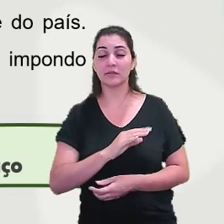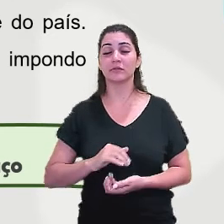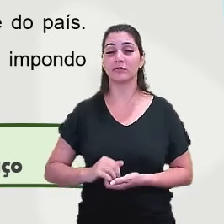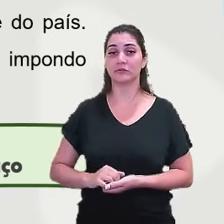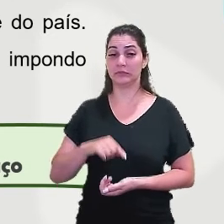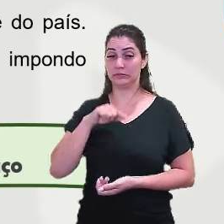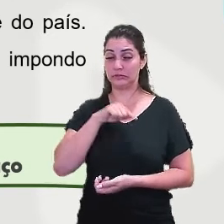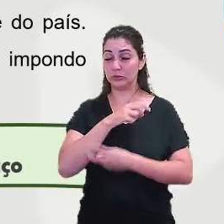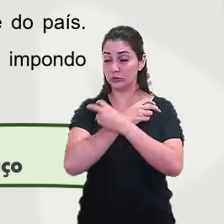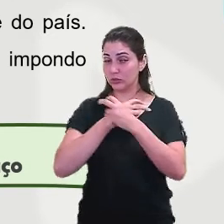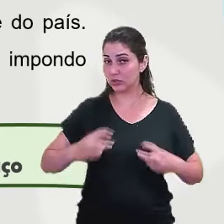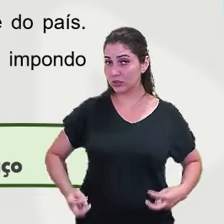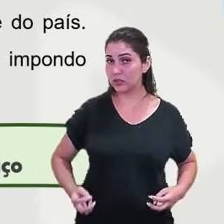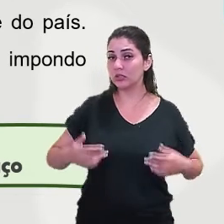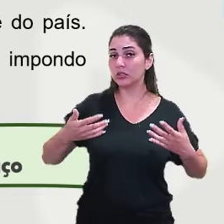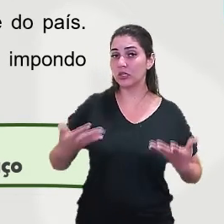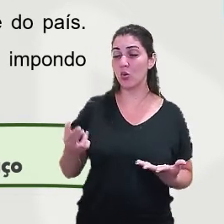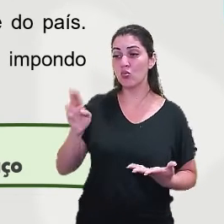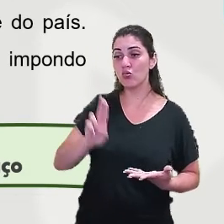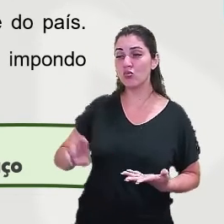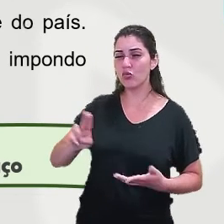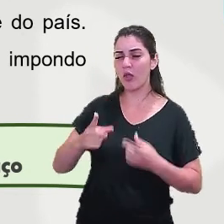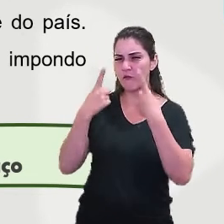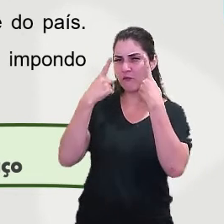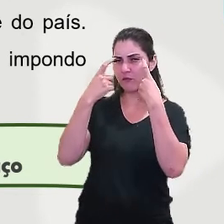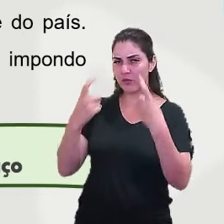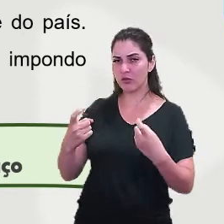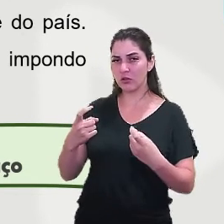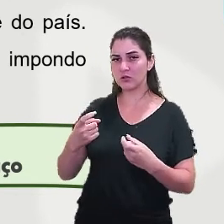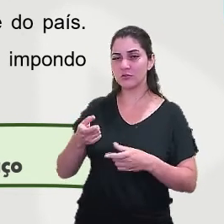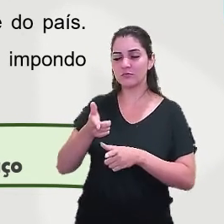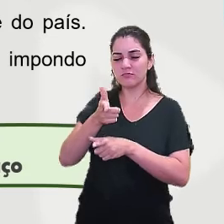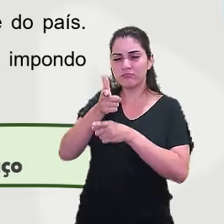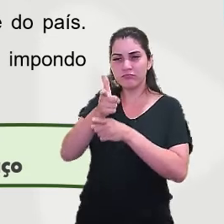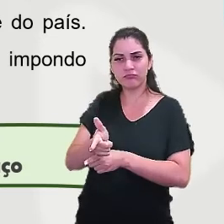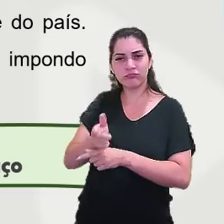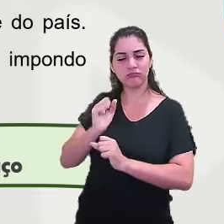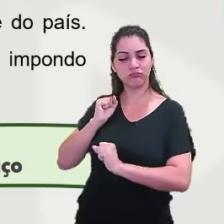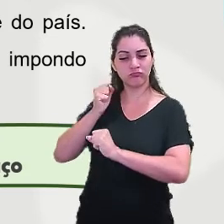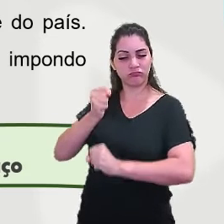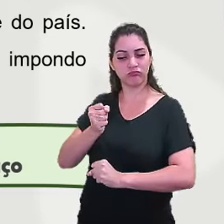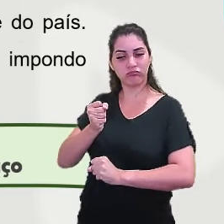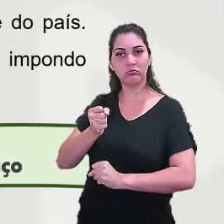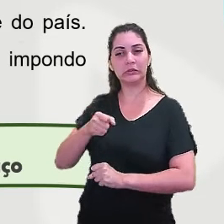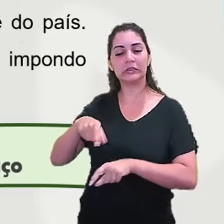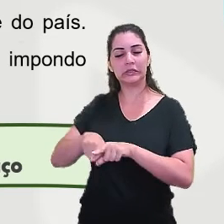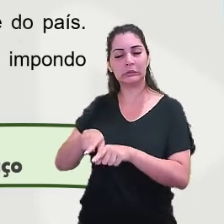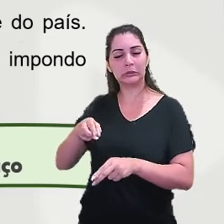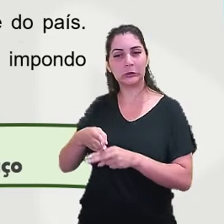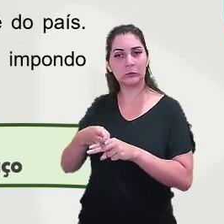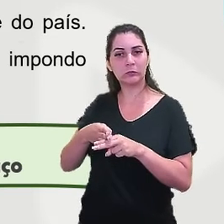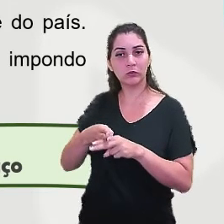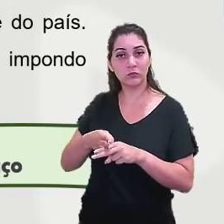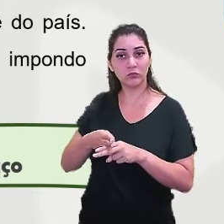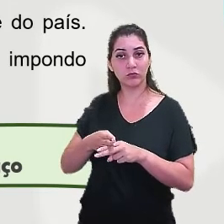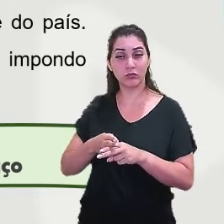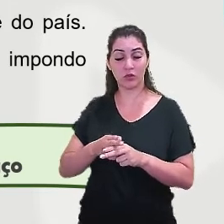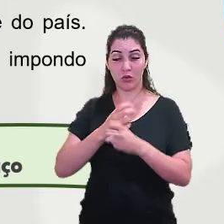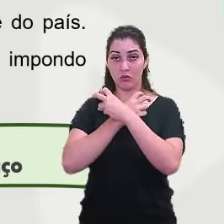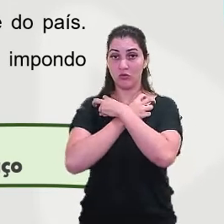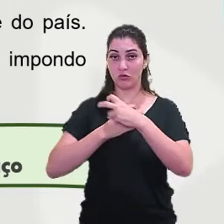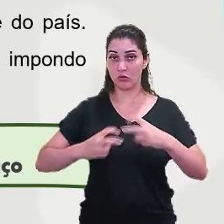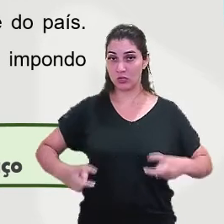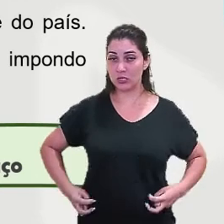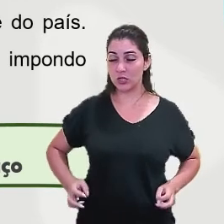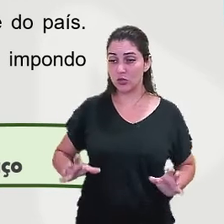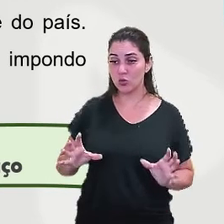Então, utilizando a violência, armados com espigardas, facas e punhais, os cangaceiros saíam em bandos por